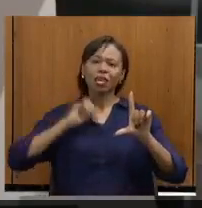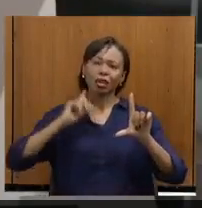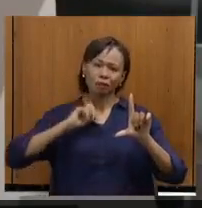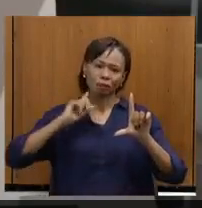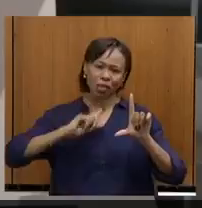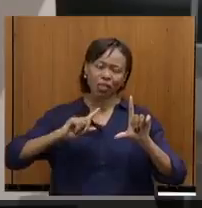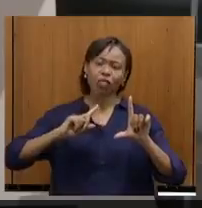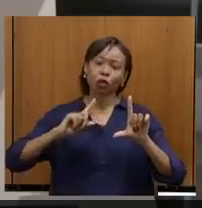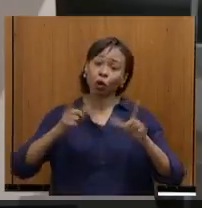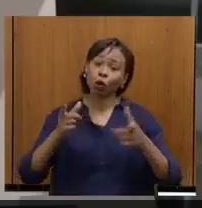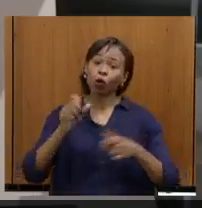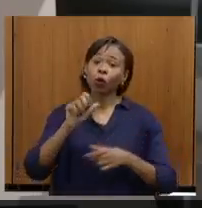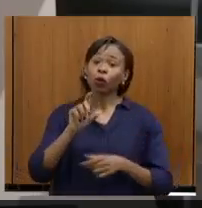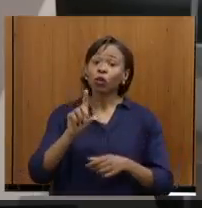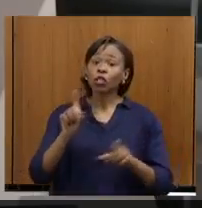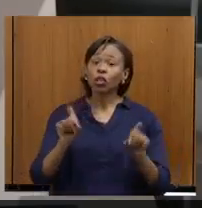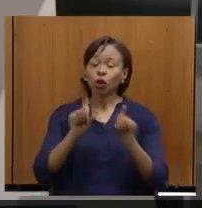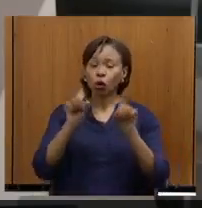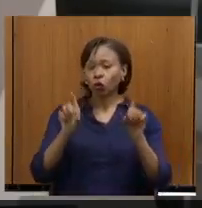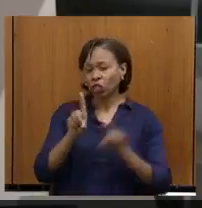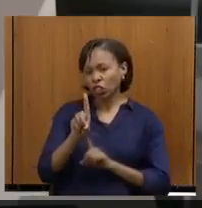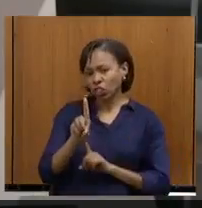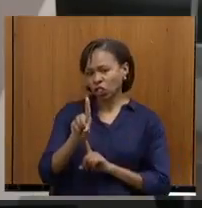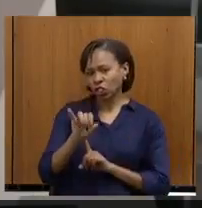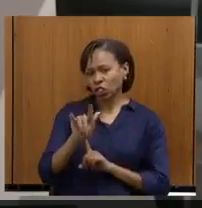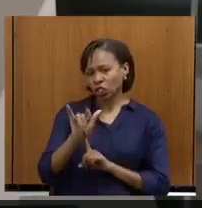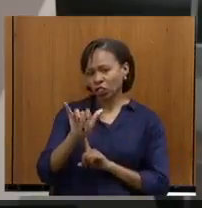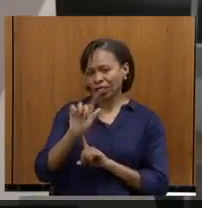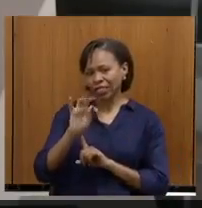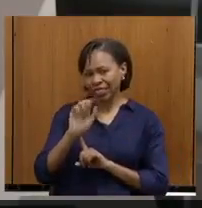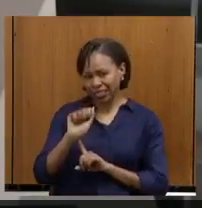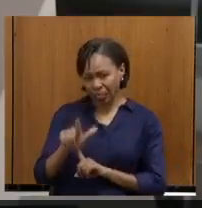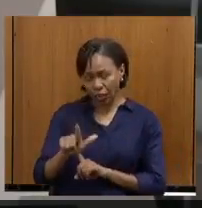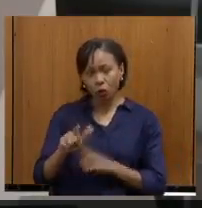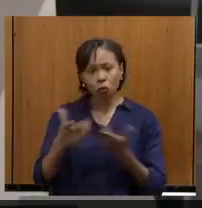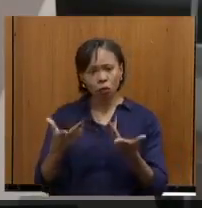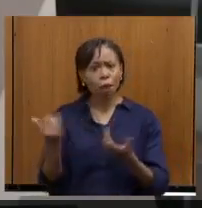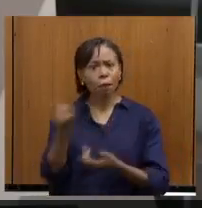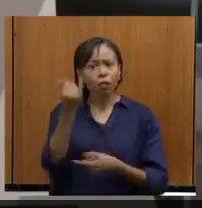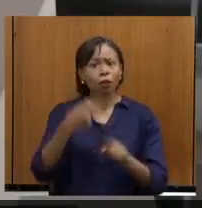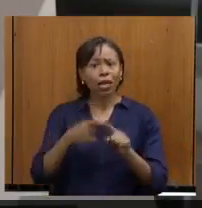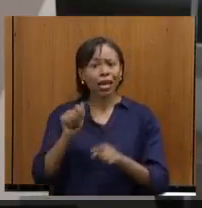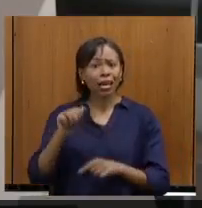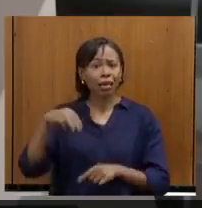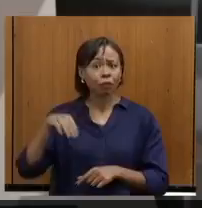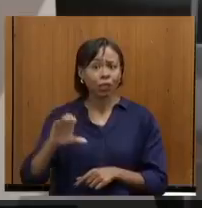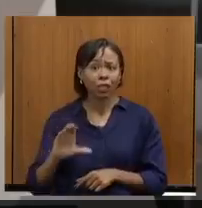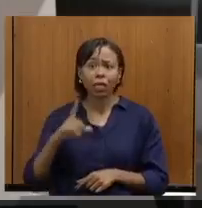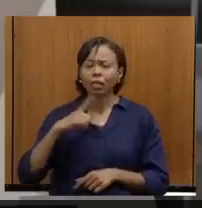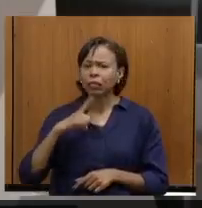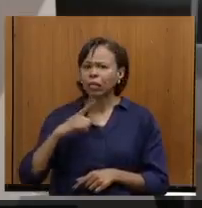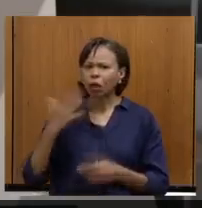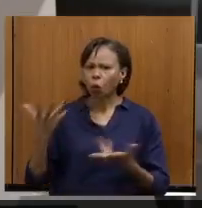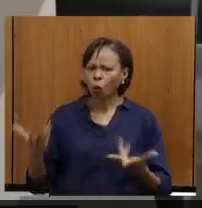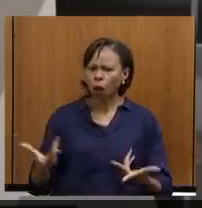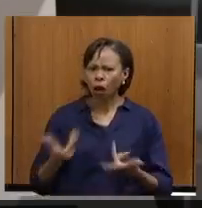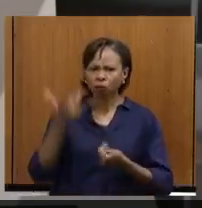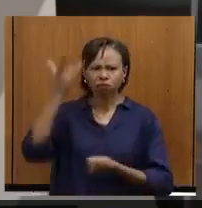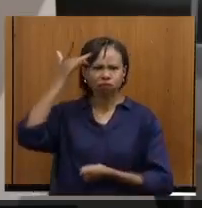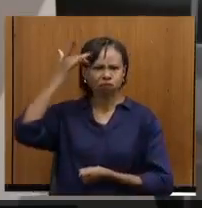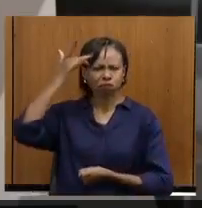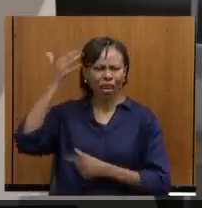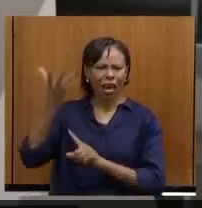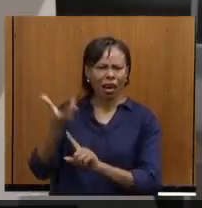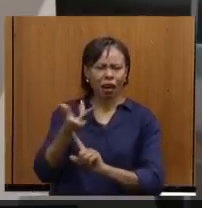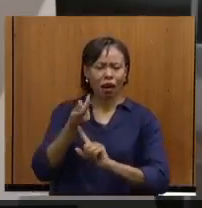sobretudo nos municípios menores. Isso é muito importante, porque a EMC tem uma qualidade muito grande de arte e, agora, com a oficina do